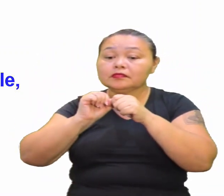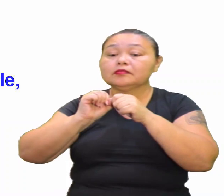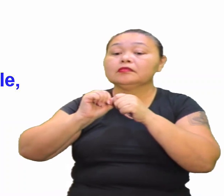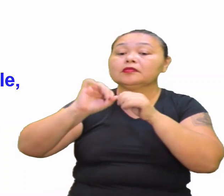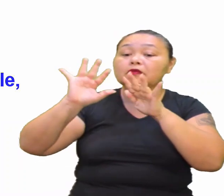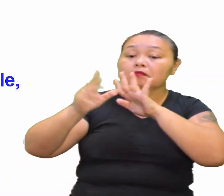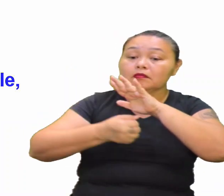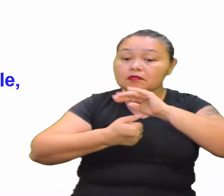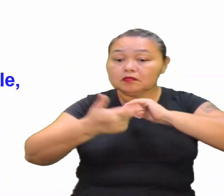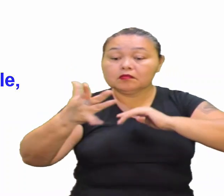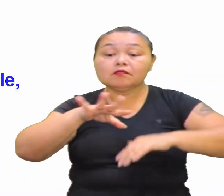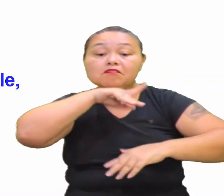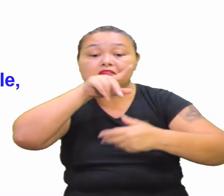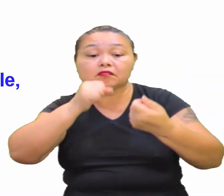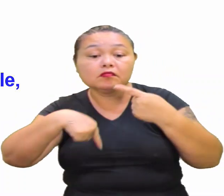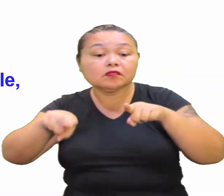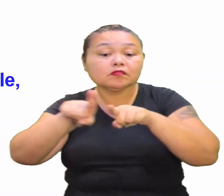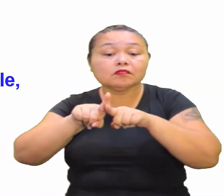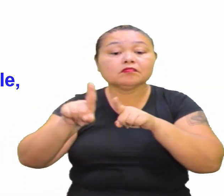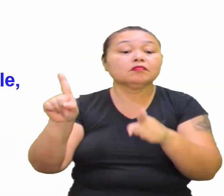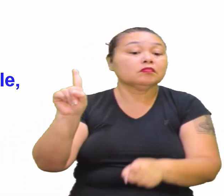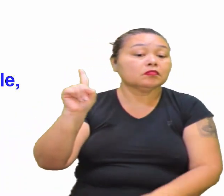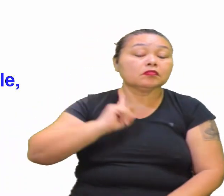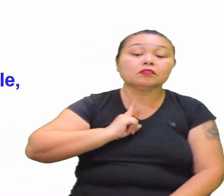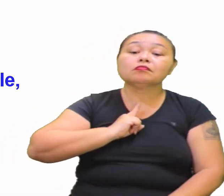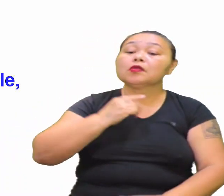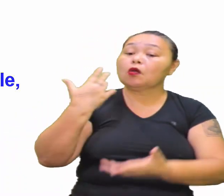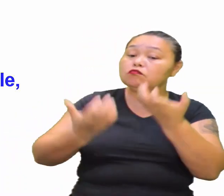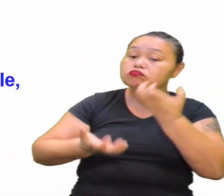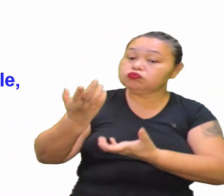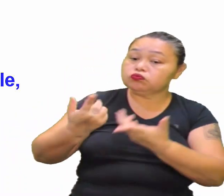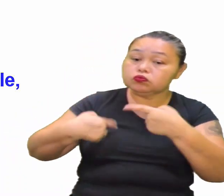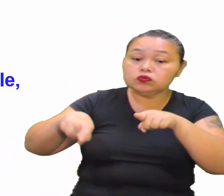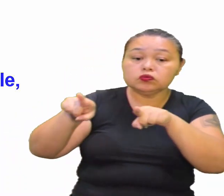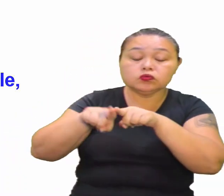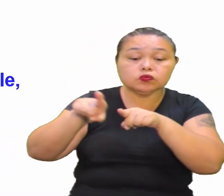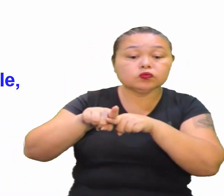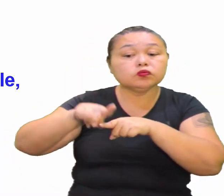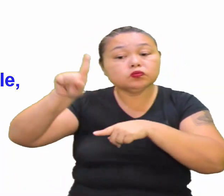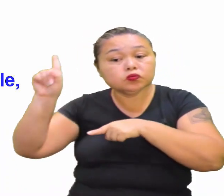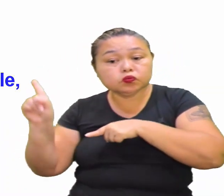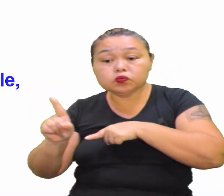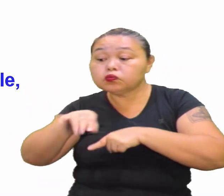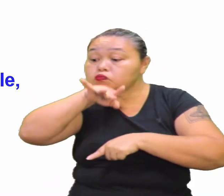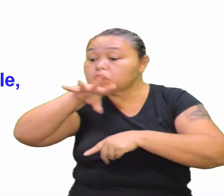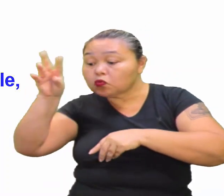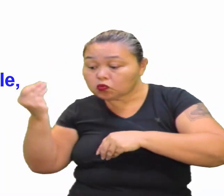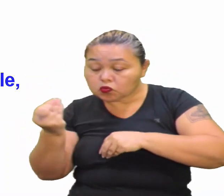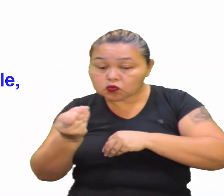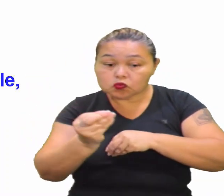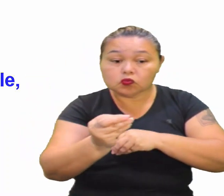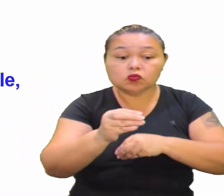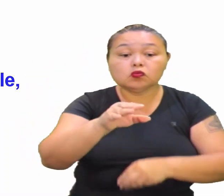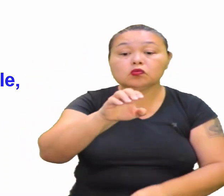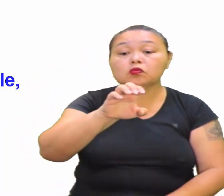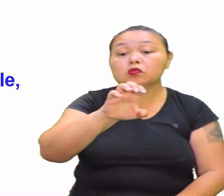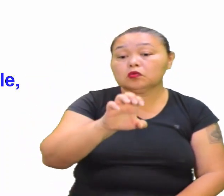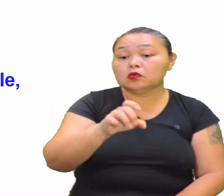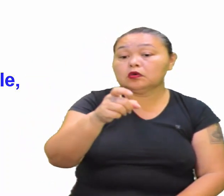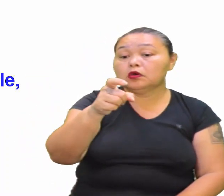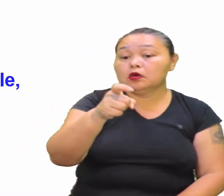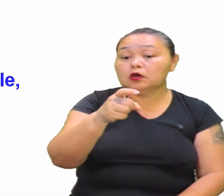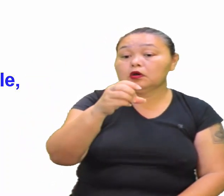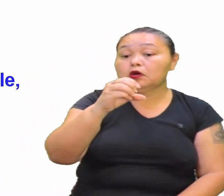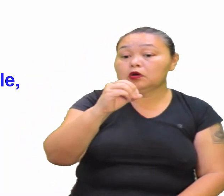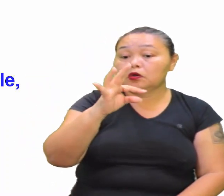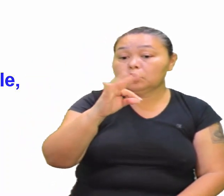espécies exóticas Tudo isso aí vai estar causando o quê? O desequilíbrio ambiental E se você colocou,